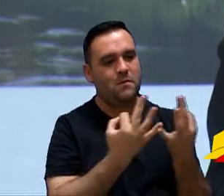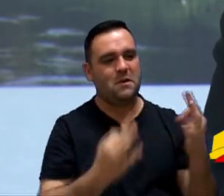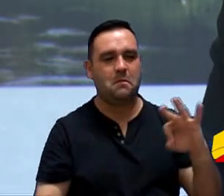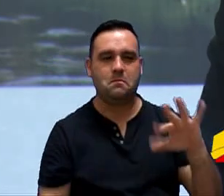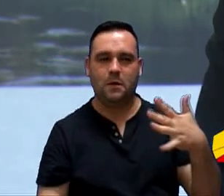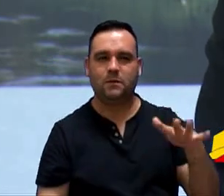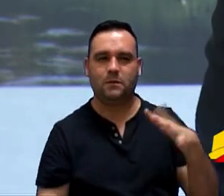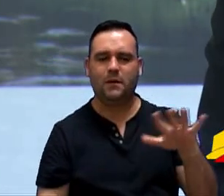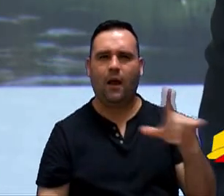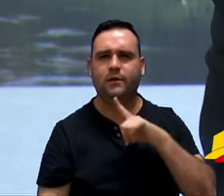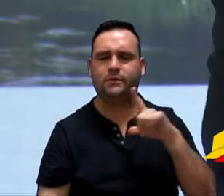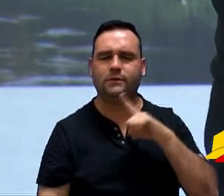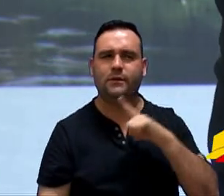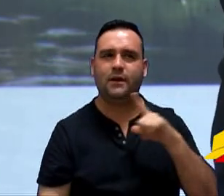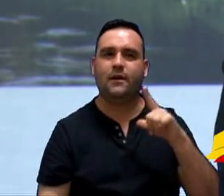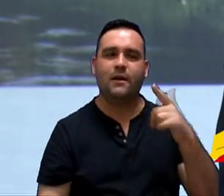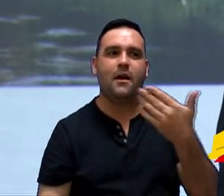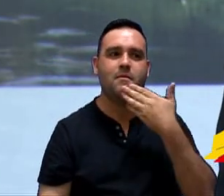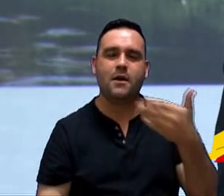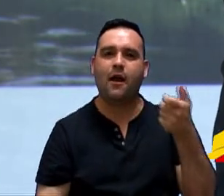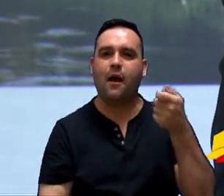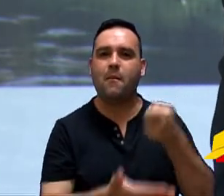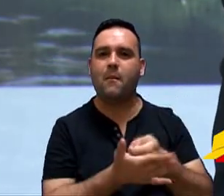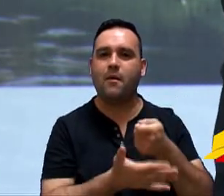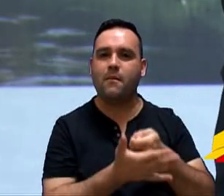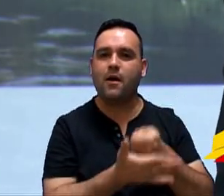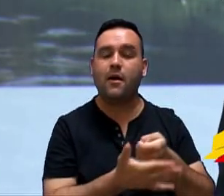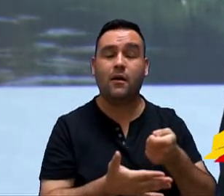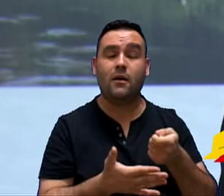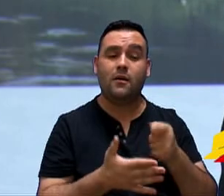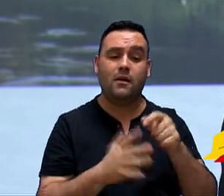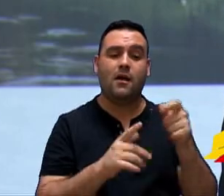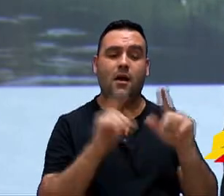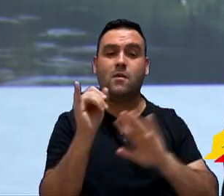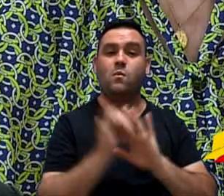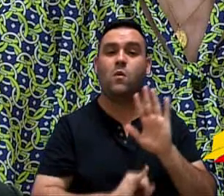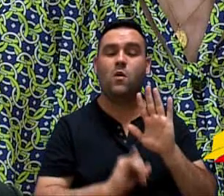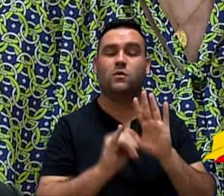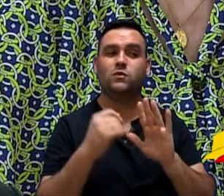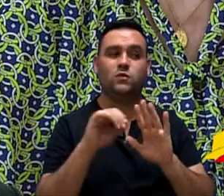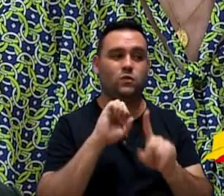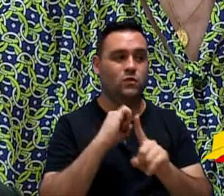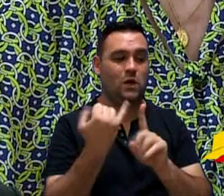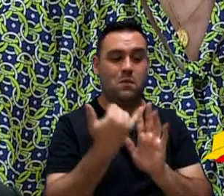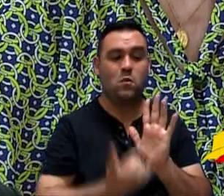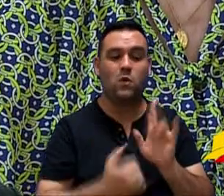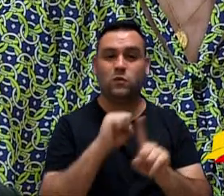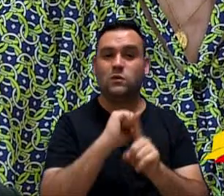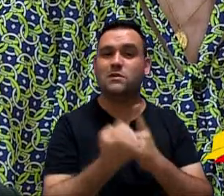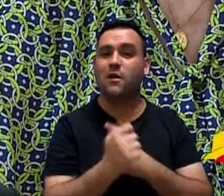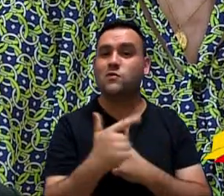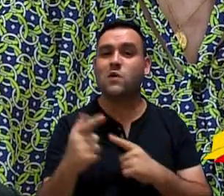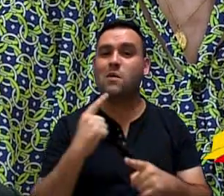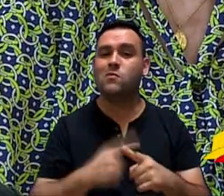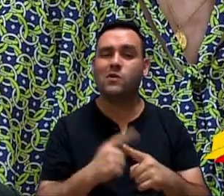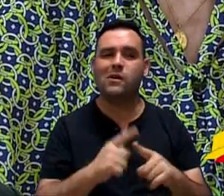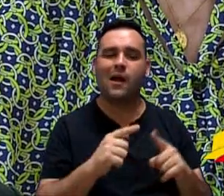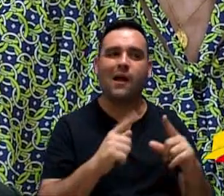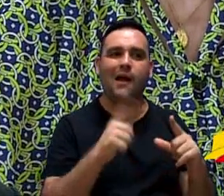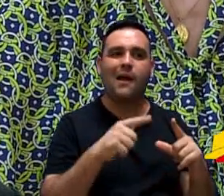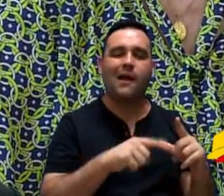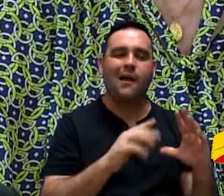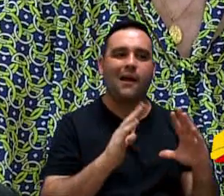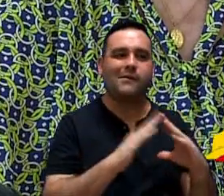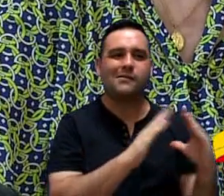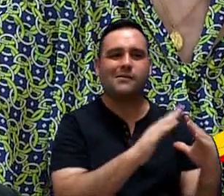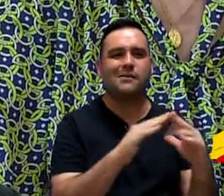que poderiam reivindicar a tarifa social. E não o fazem, porque está nesse núcleo, nesses